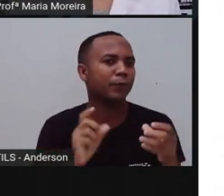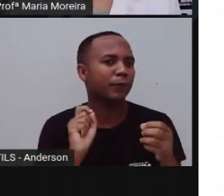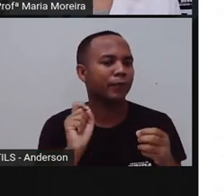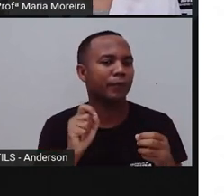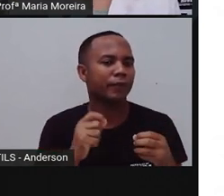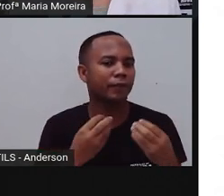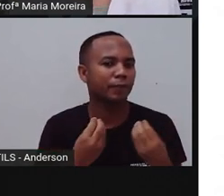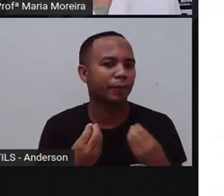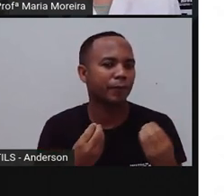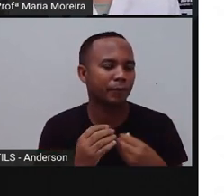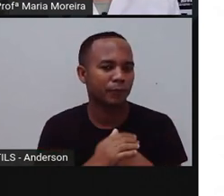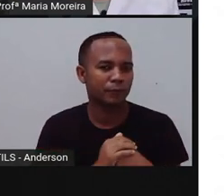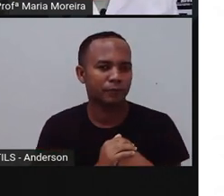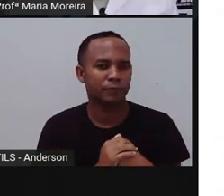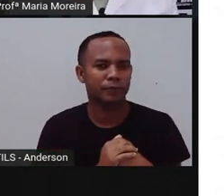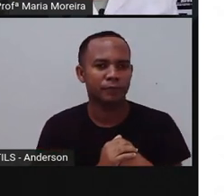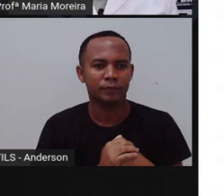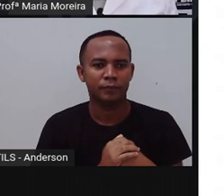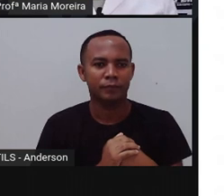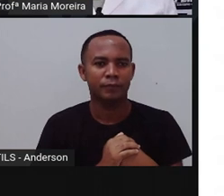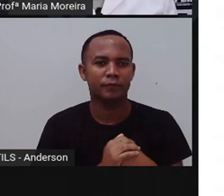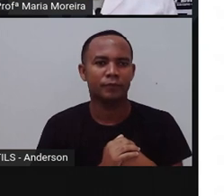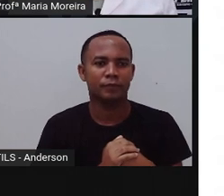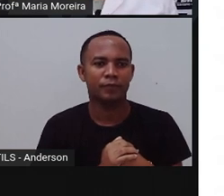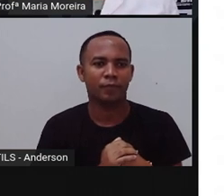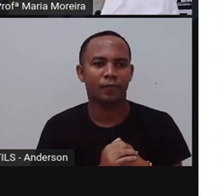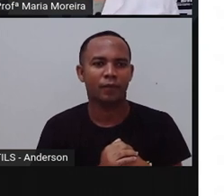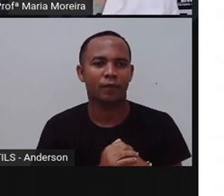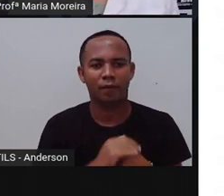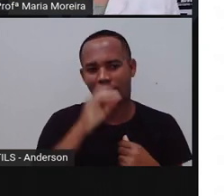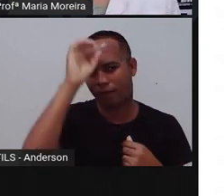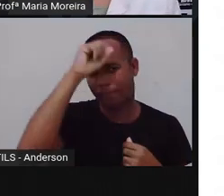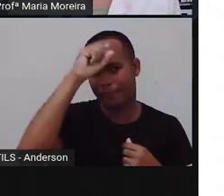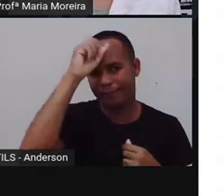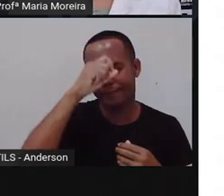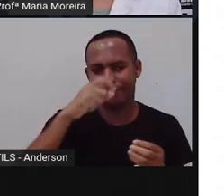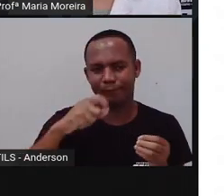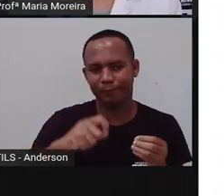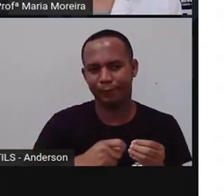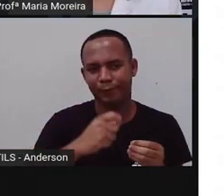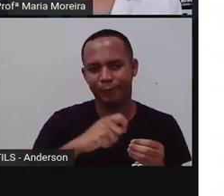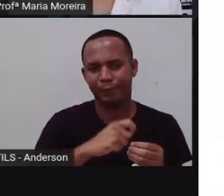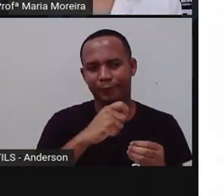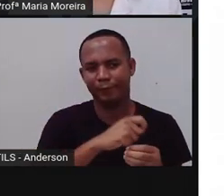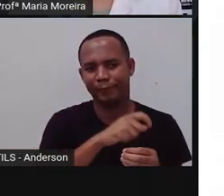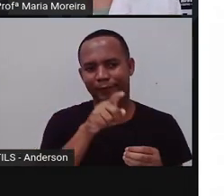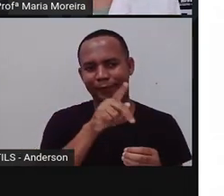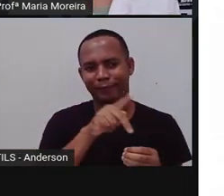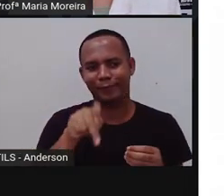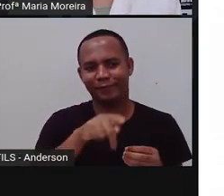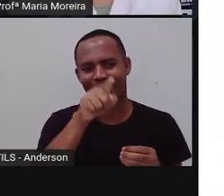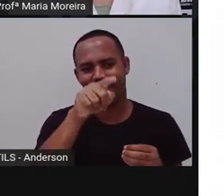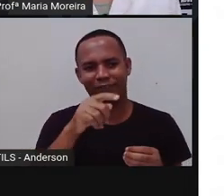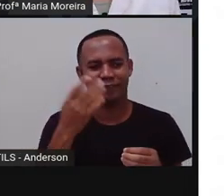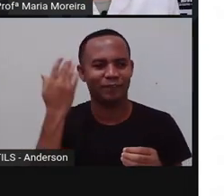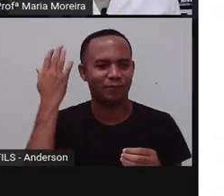aprendendo depois. Uma delas, Anderson, foi aprender a costurar. Eu era louca, desde pequenininha, para aprender a costurar.